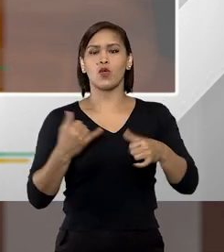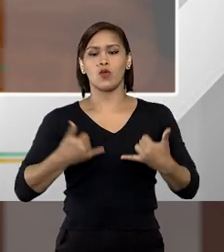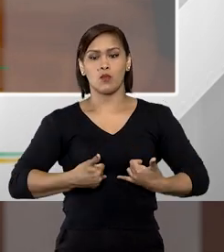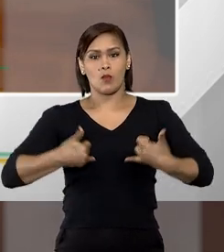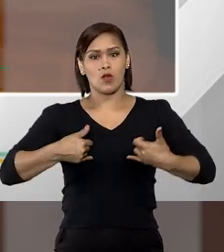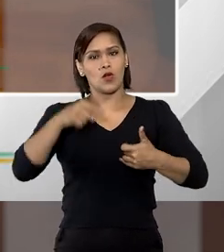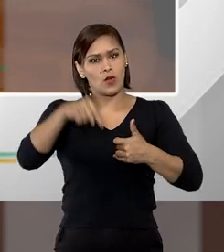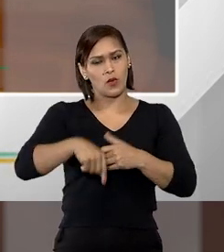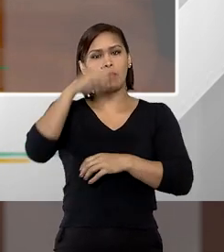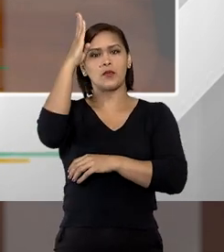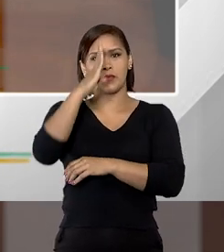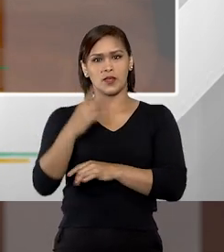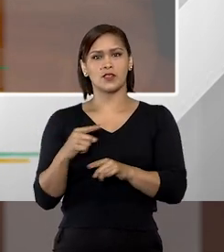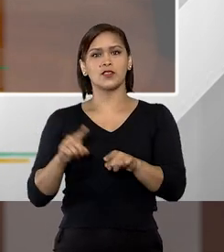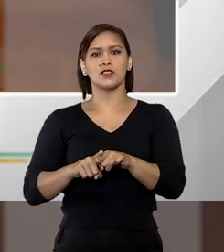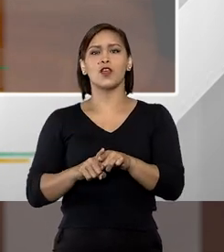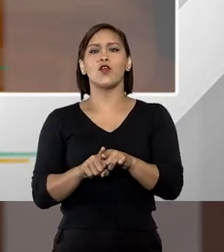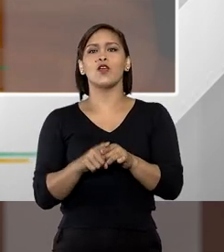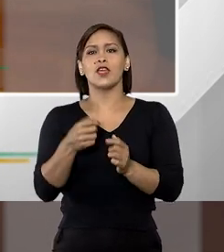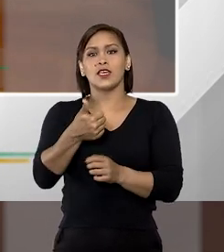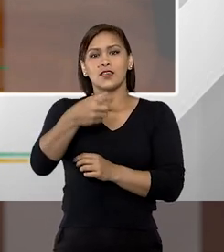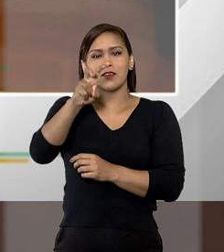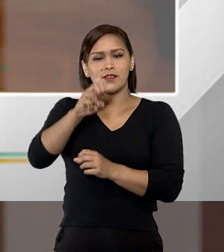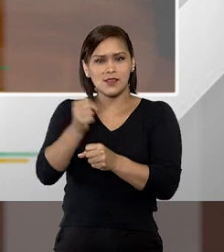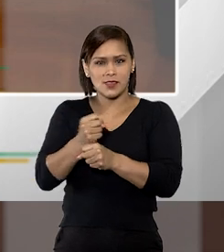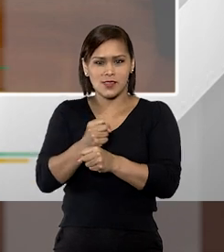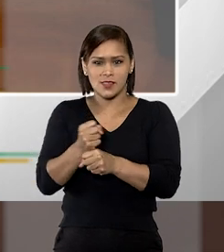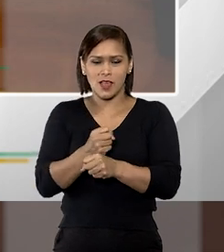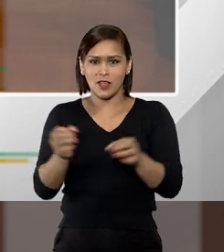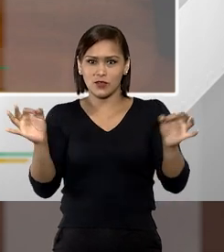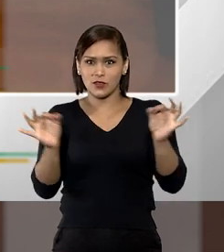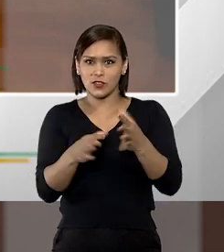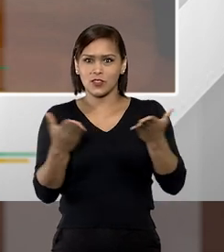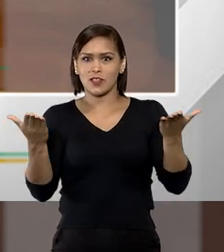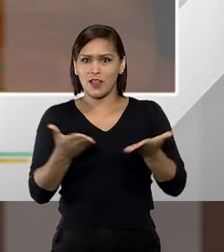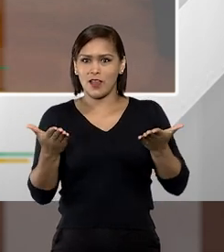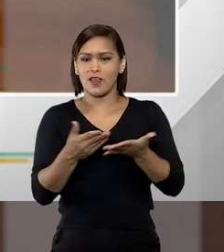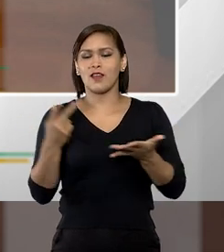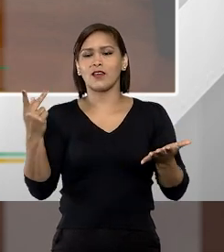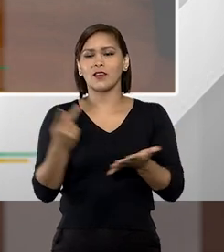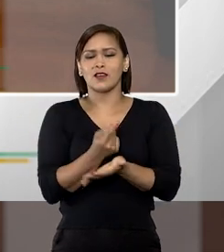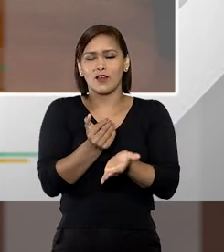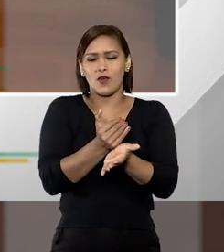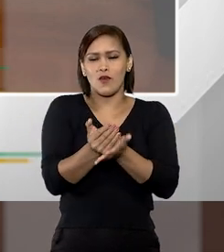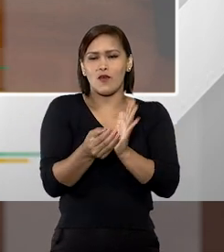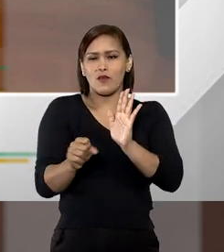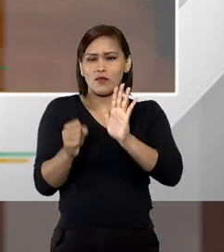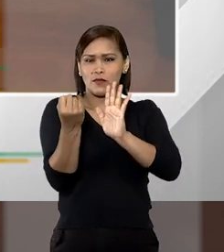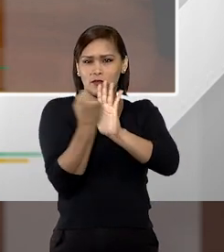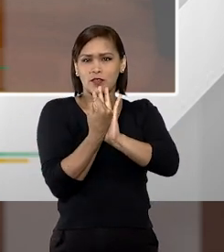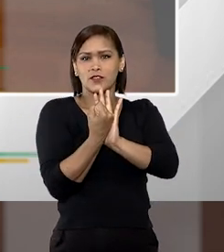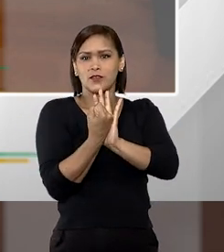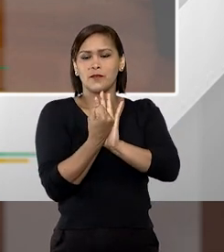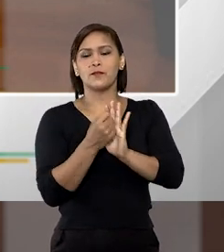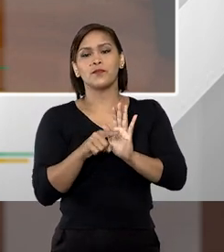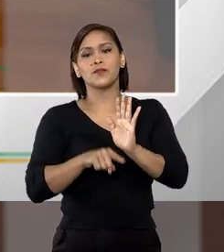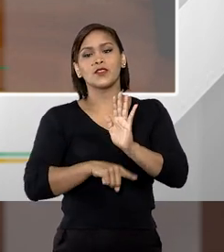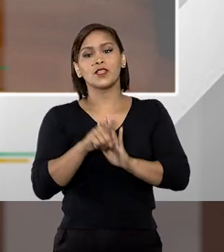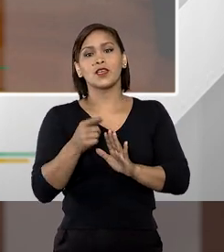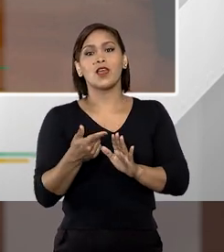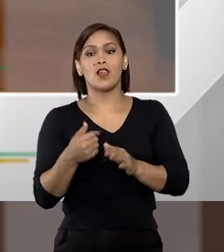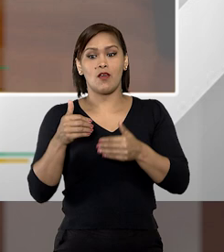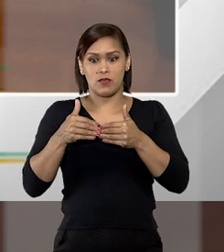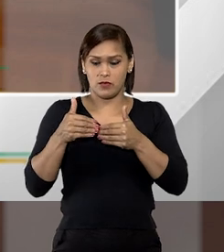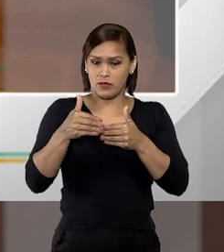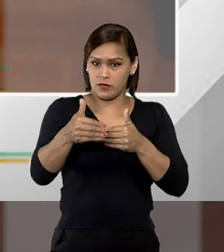orgulho para todos nós, está prestes de completar 15 anos de existência e ela foi até um, foi